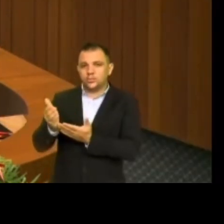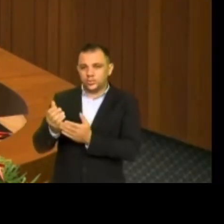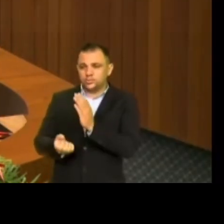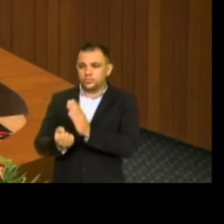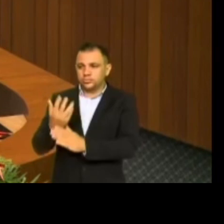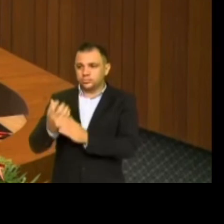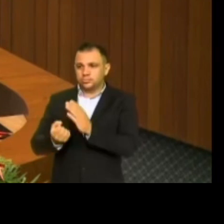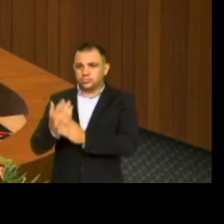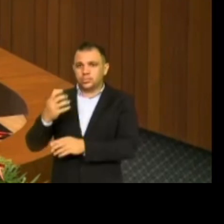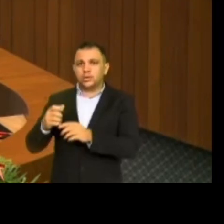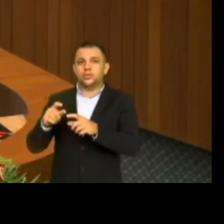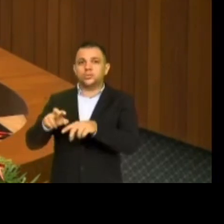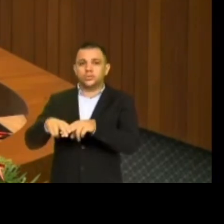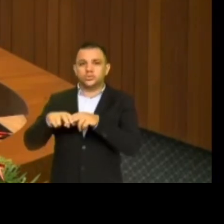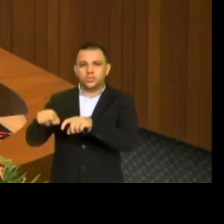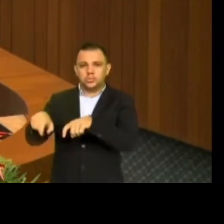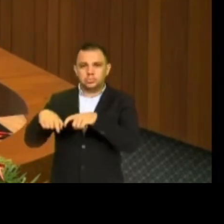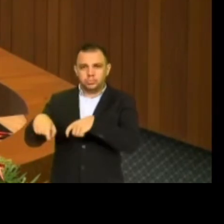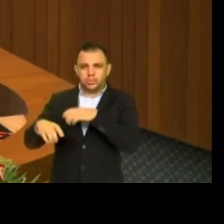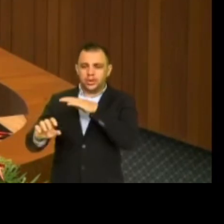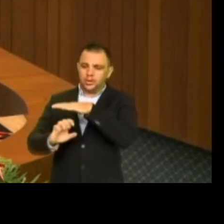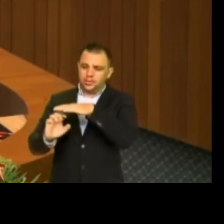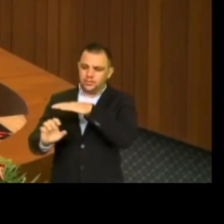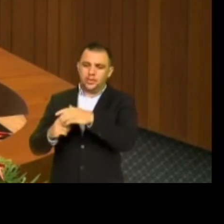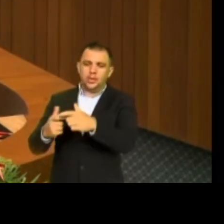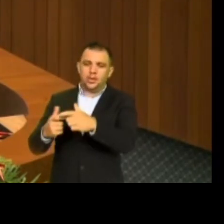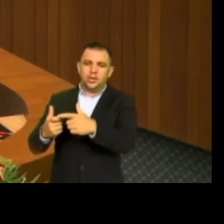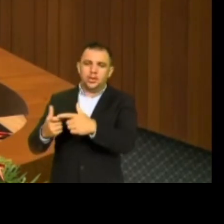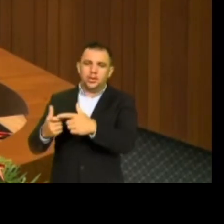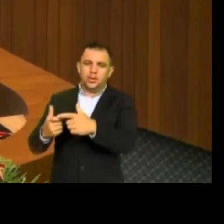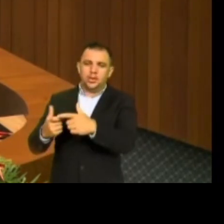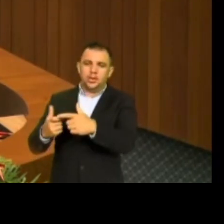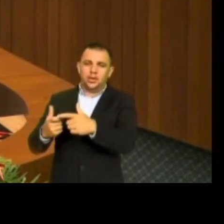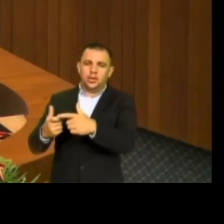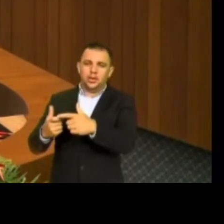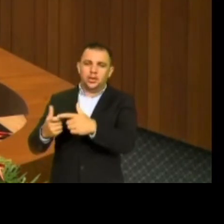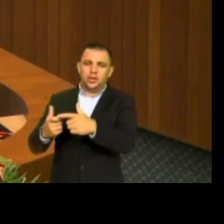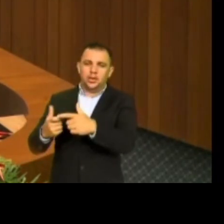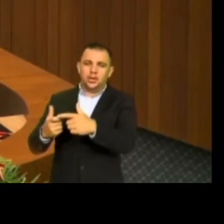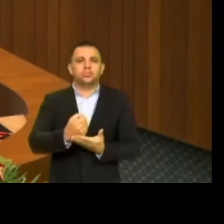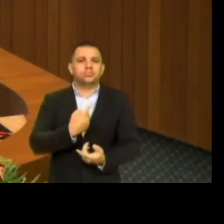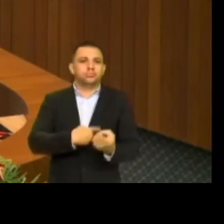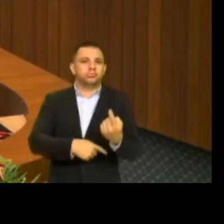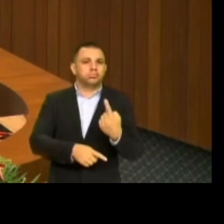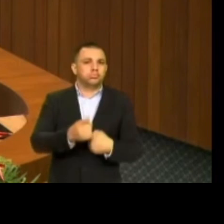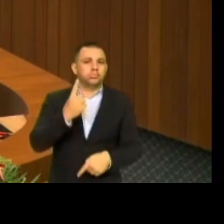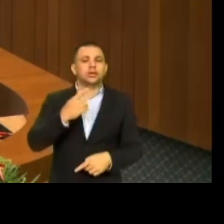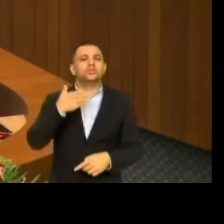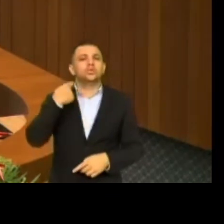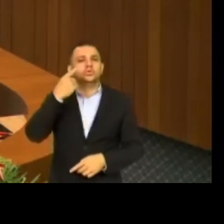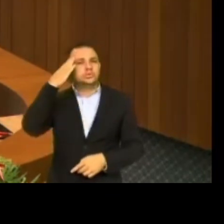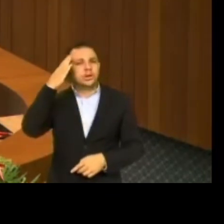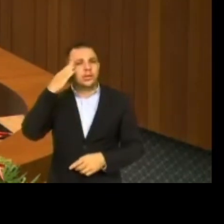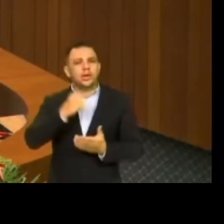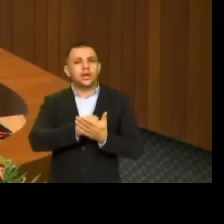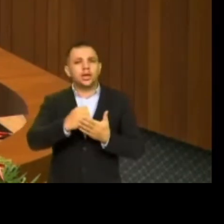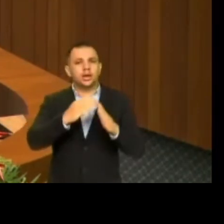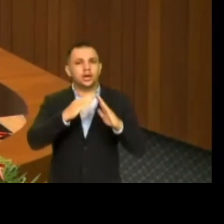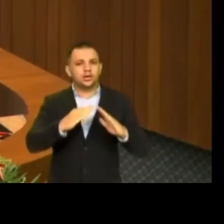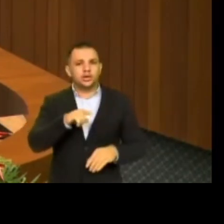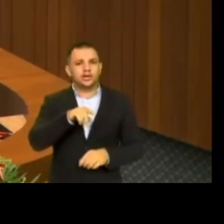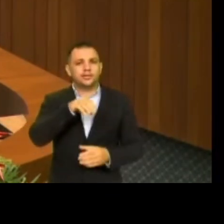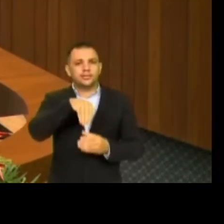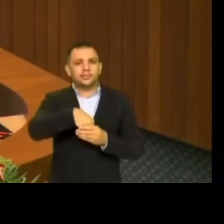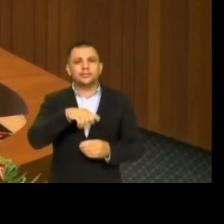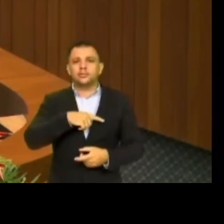deputado Júlio. A gente sabe que esses cartórios, alguns deles, recebem cifras milionárias anualmente. Estranho